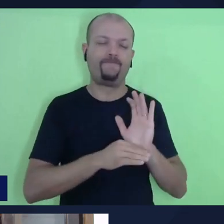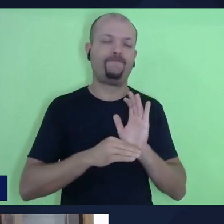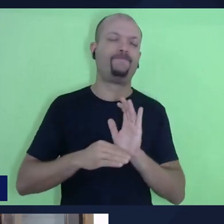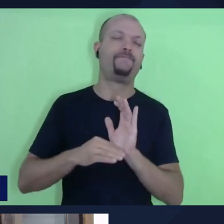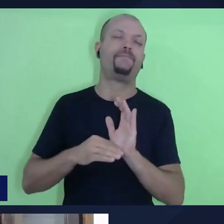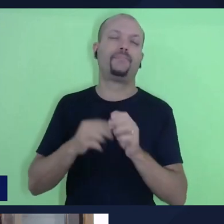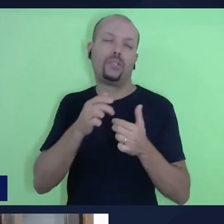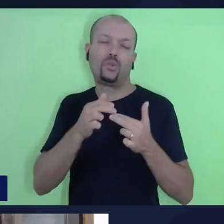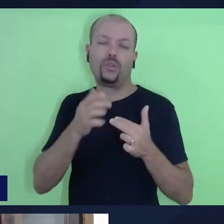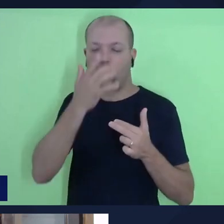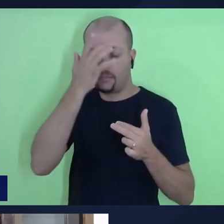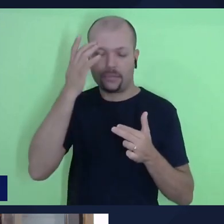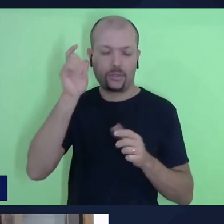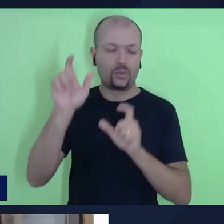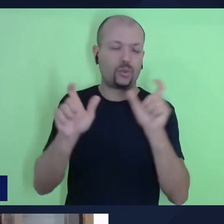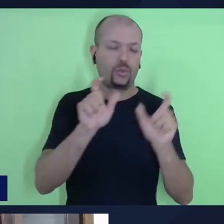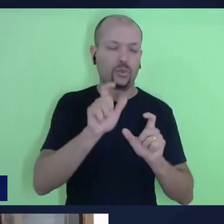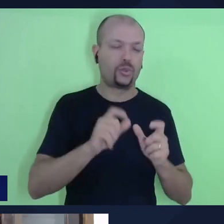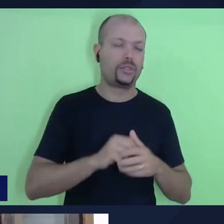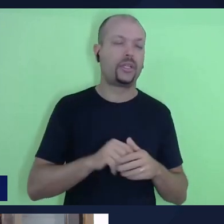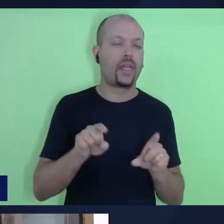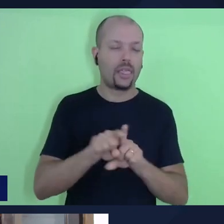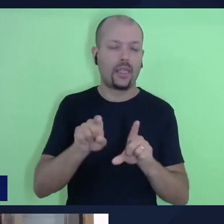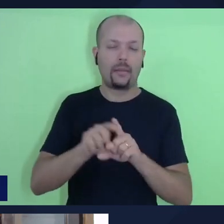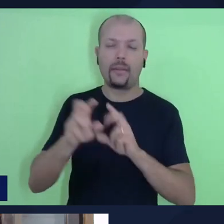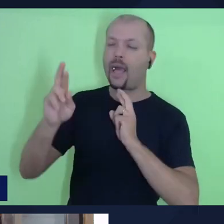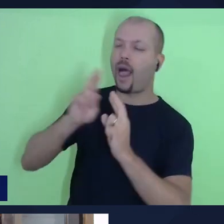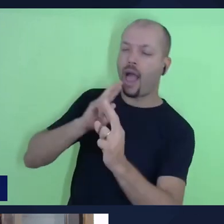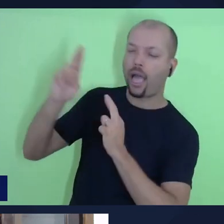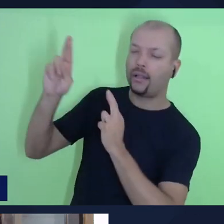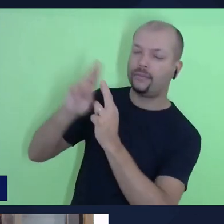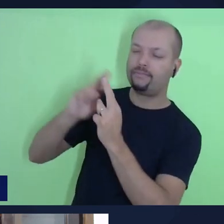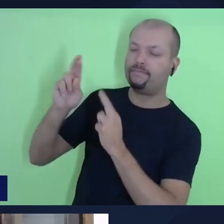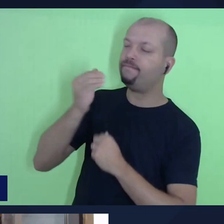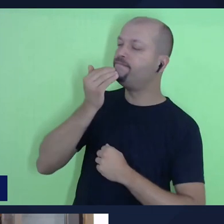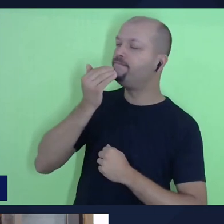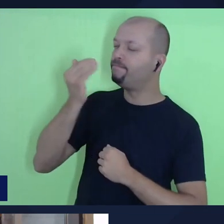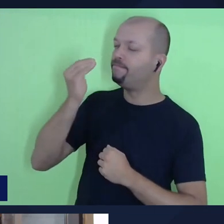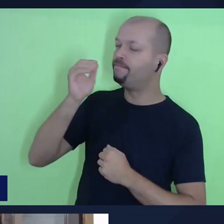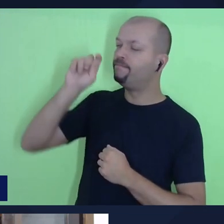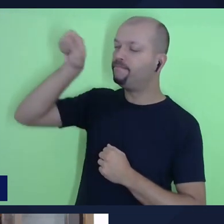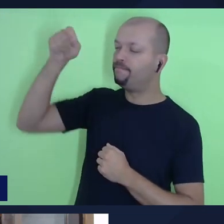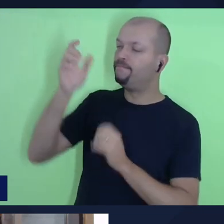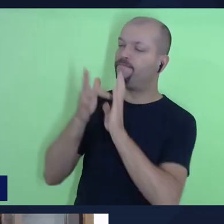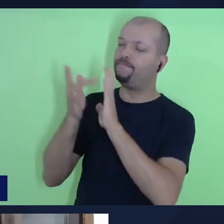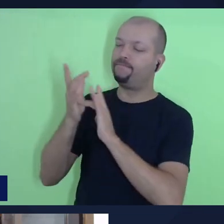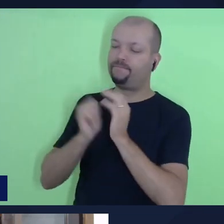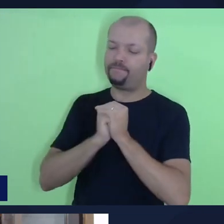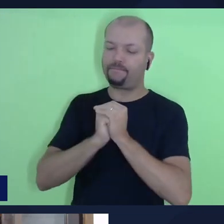e o quanto o senhor gostaria de se relacionar conosco. Suplicamos isso em nome de Cristo, Jesus, amém.